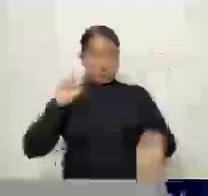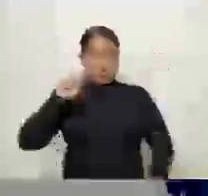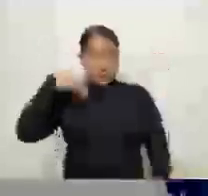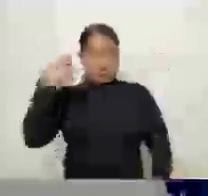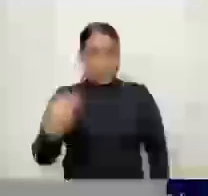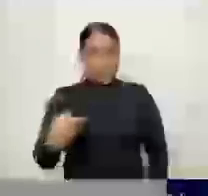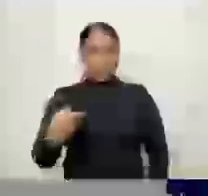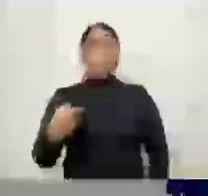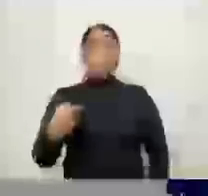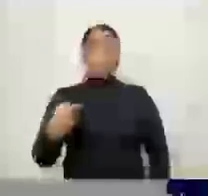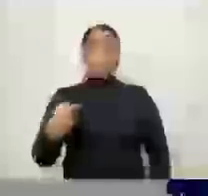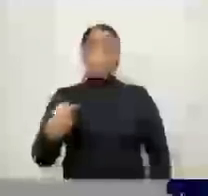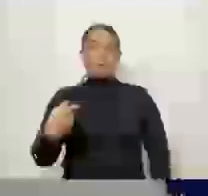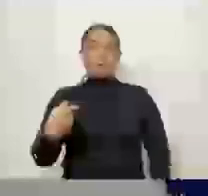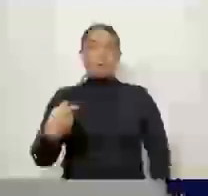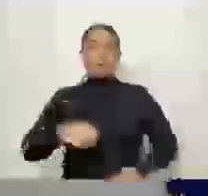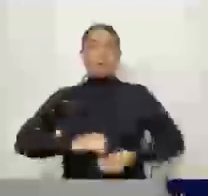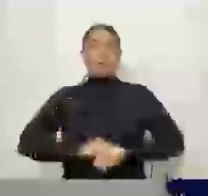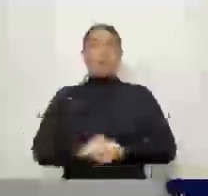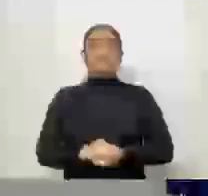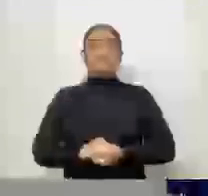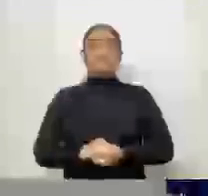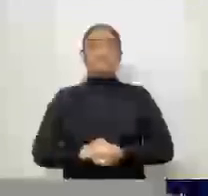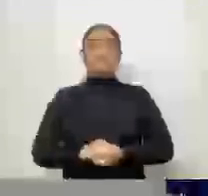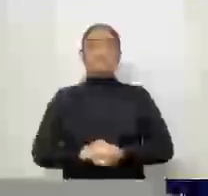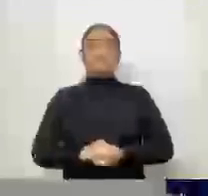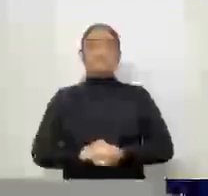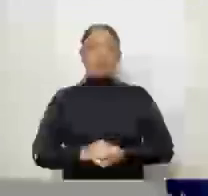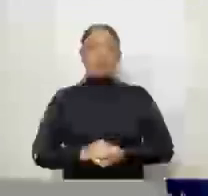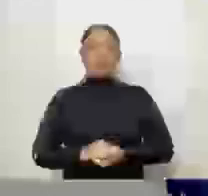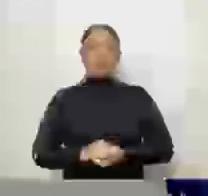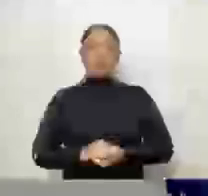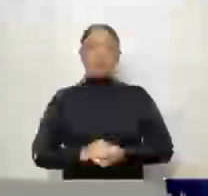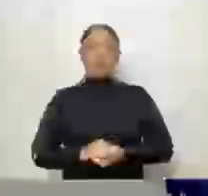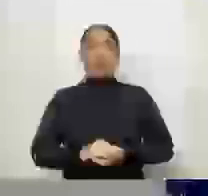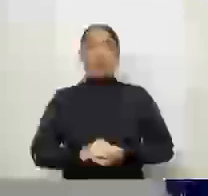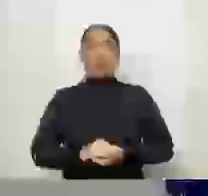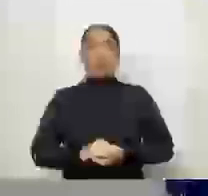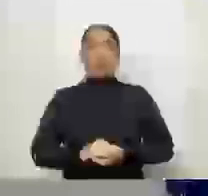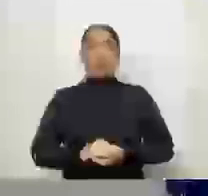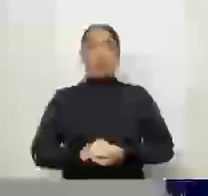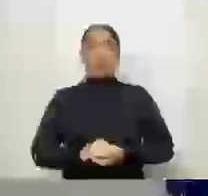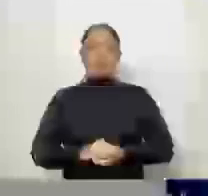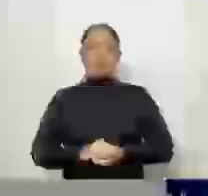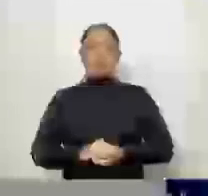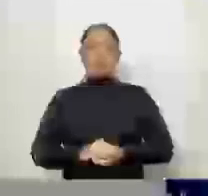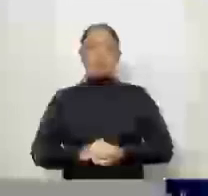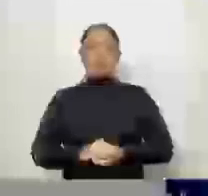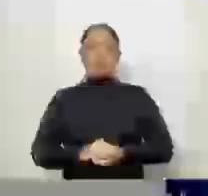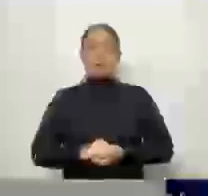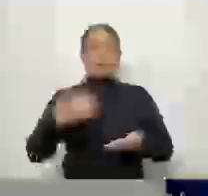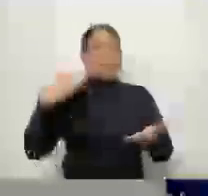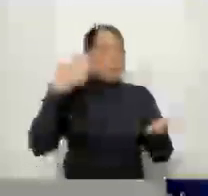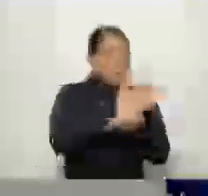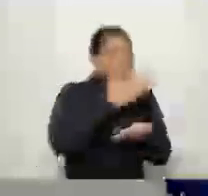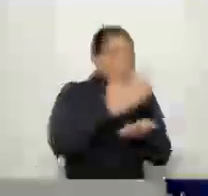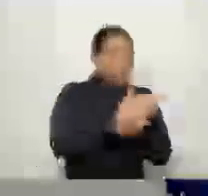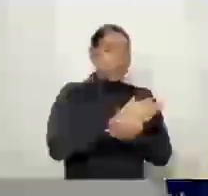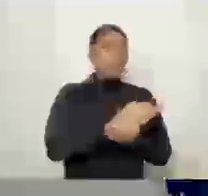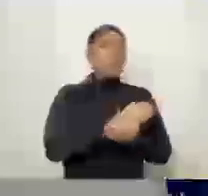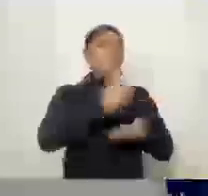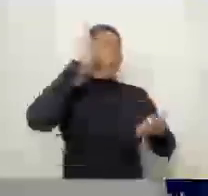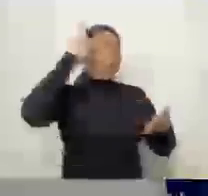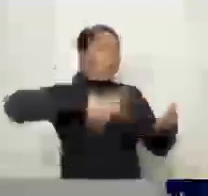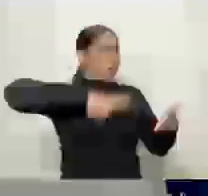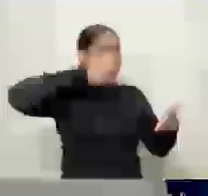Eu estive lá, seu Maneca, pegando alguns documentos no arquivo, alguns contratos de algumas